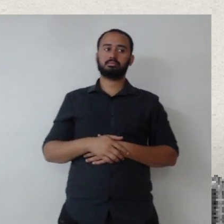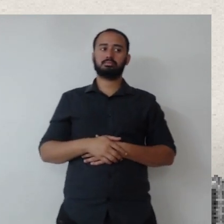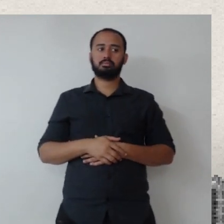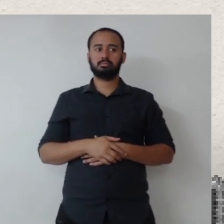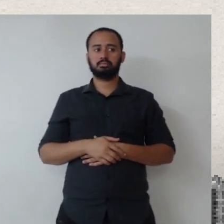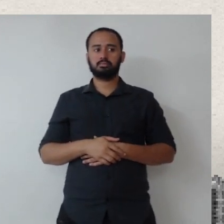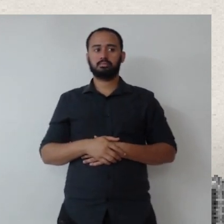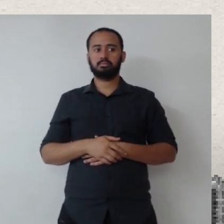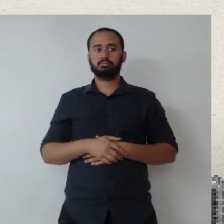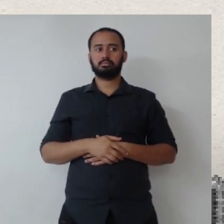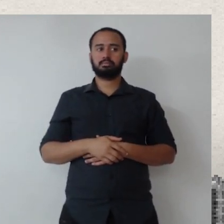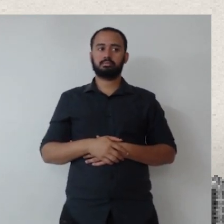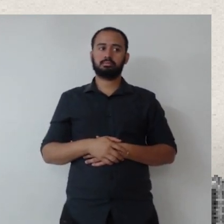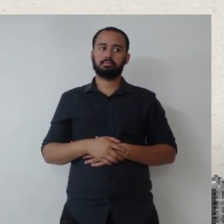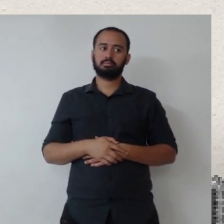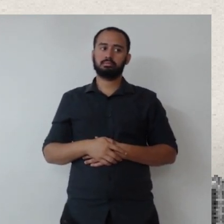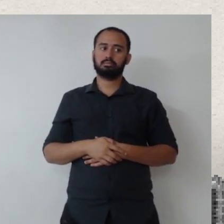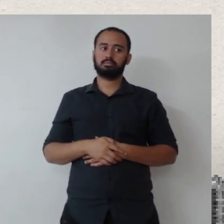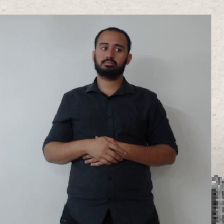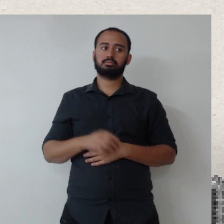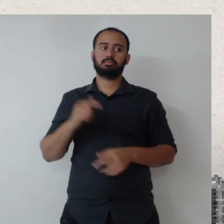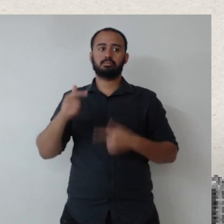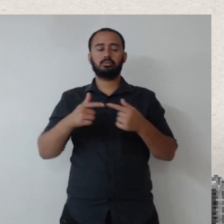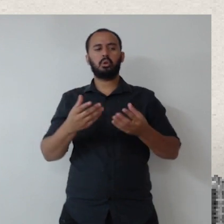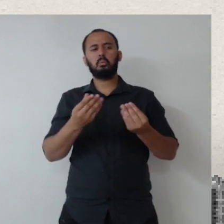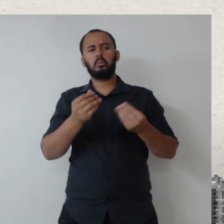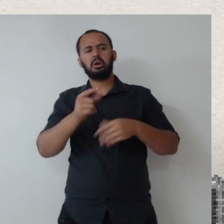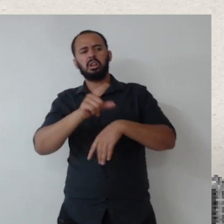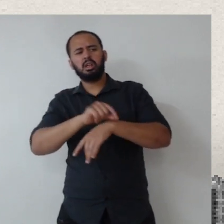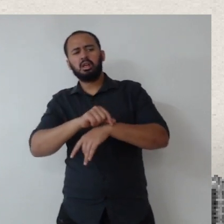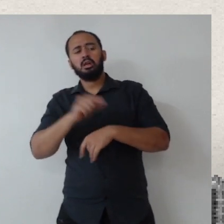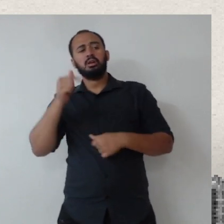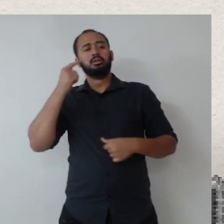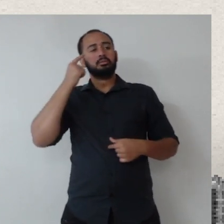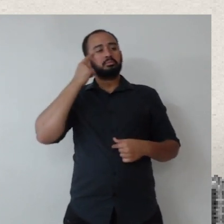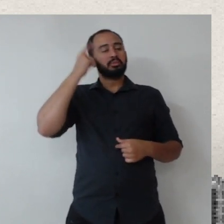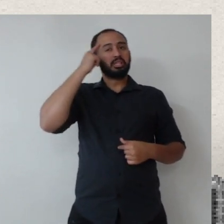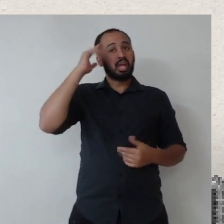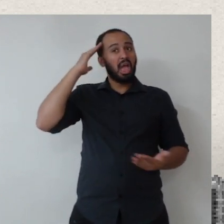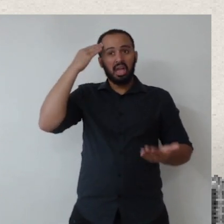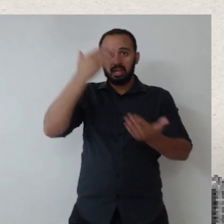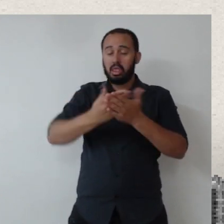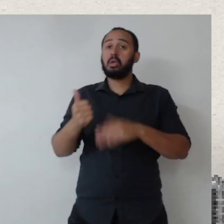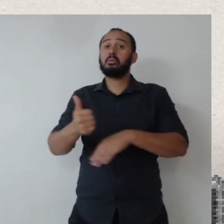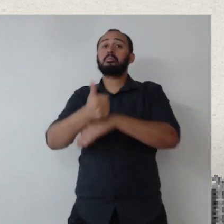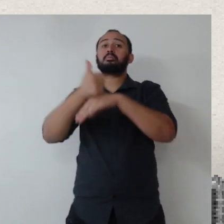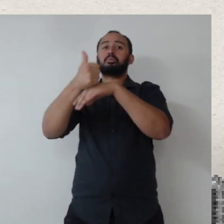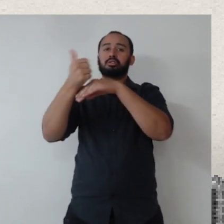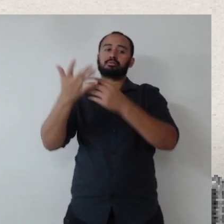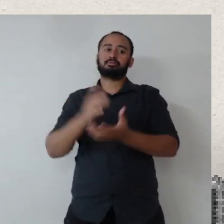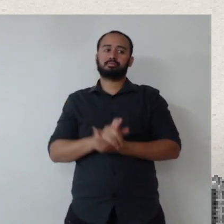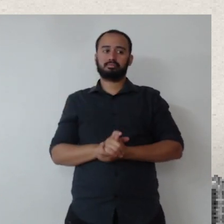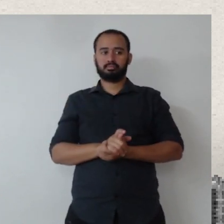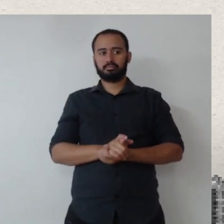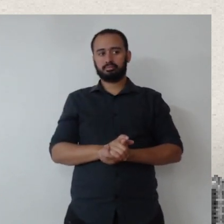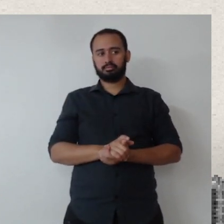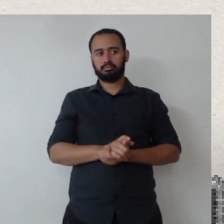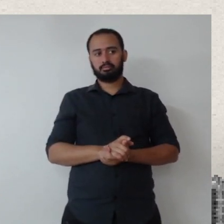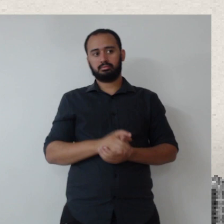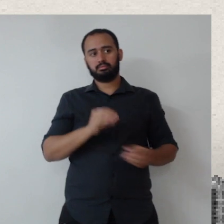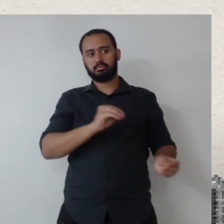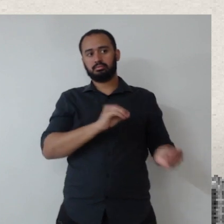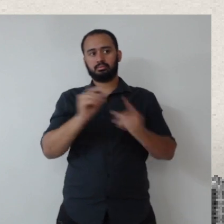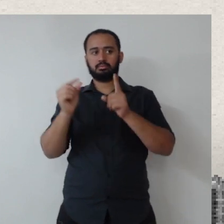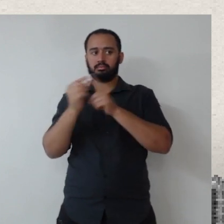para mim, eu acho que a gente que trabalha com a temática há tanto tempo, a gente tem que ser otimista e acreditar, né? Antes de passar a palavra para